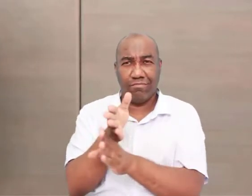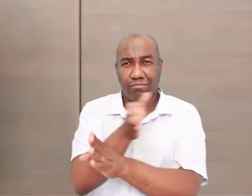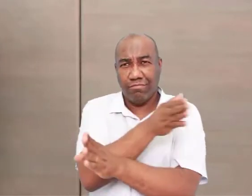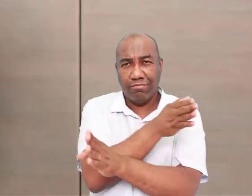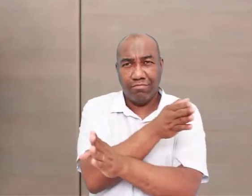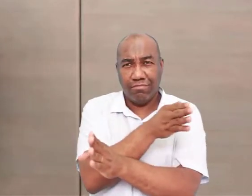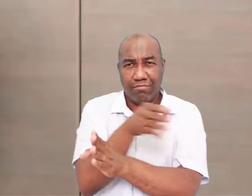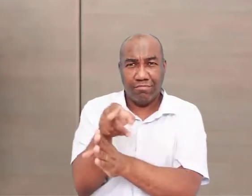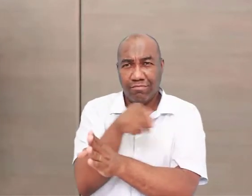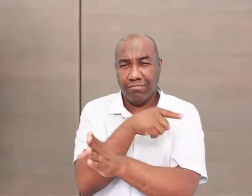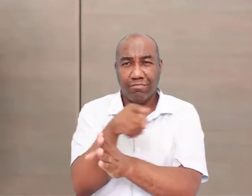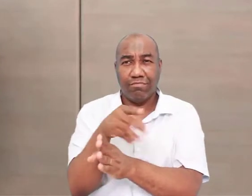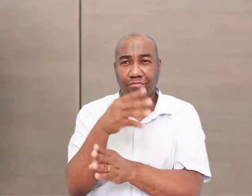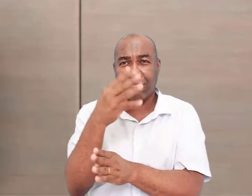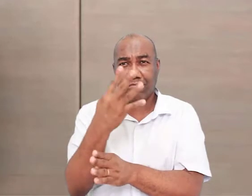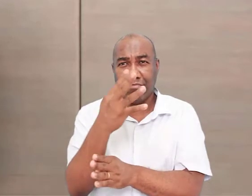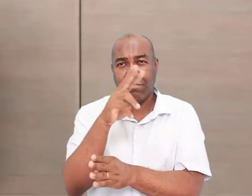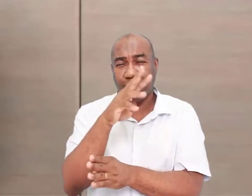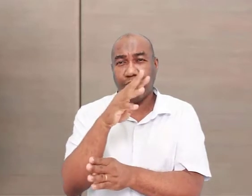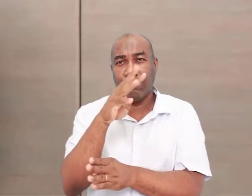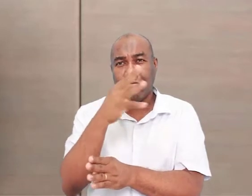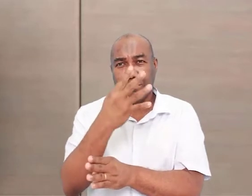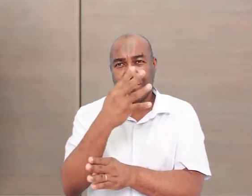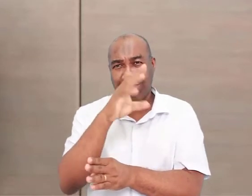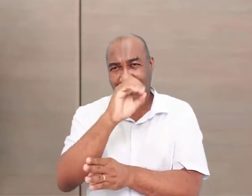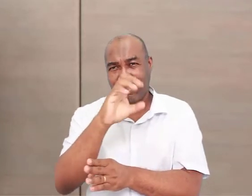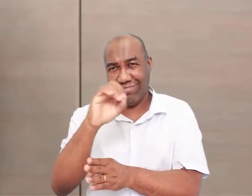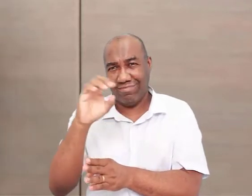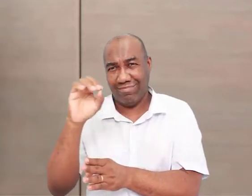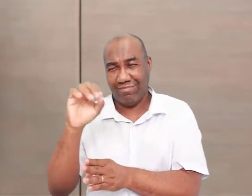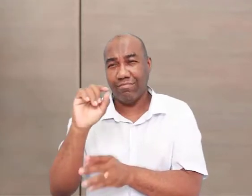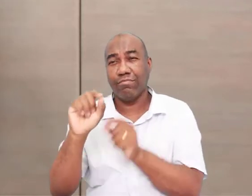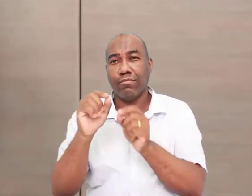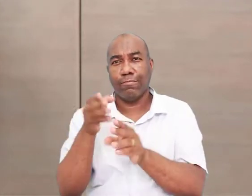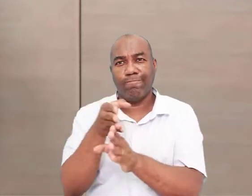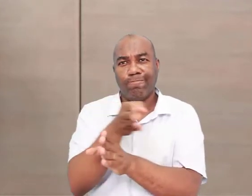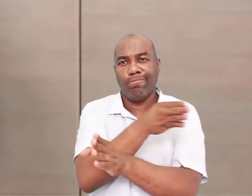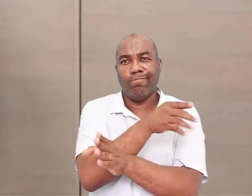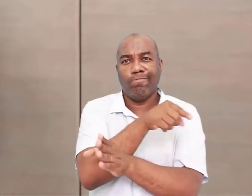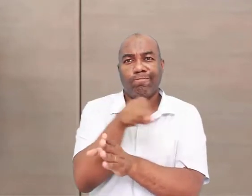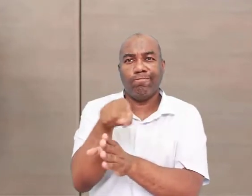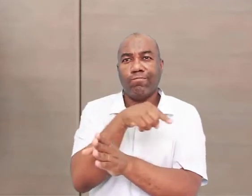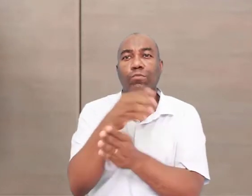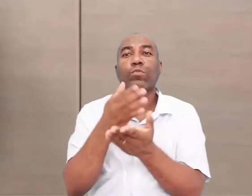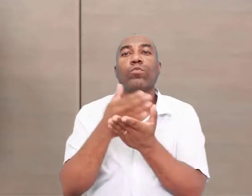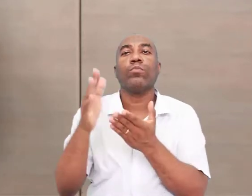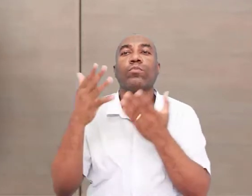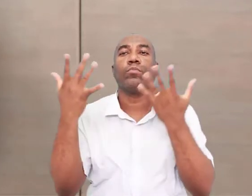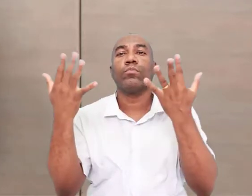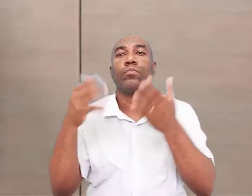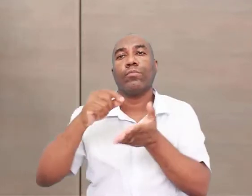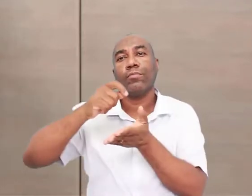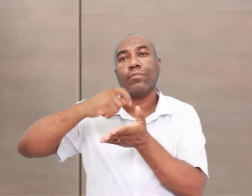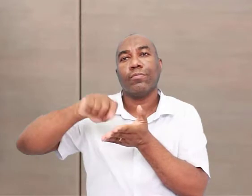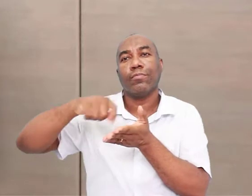mais ou menos, por volta de 4 mil anos antes de Cristo, né? Eles vão começar a escrever, tá?